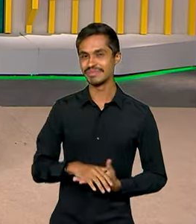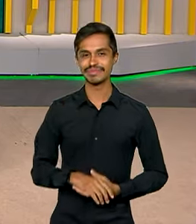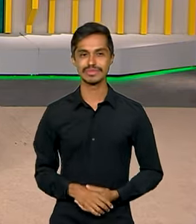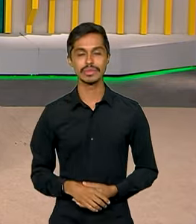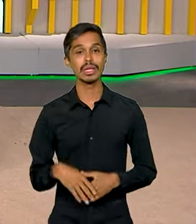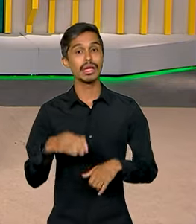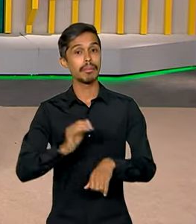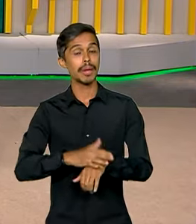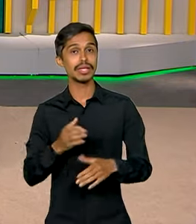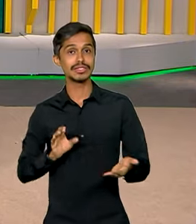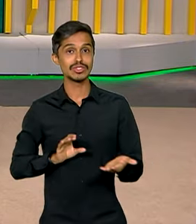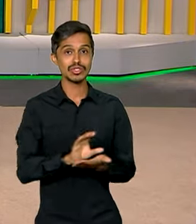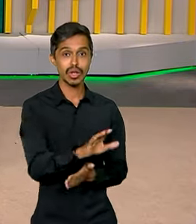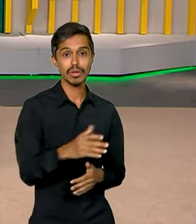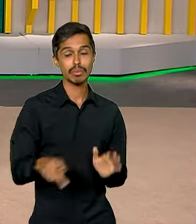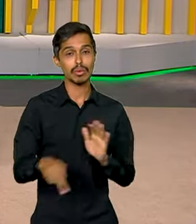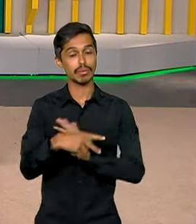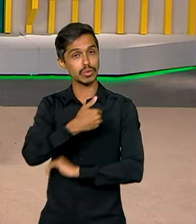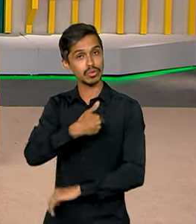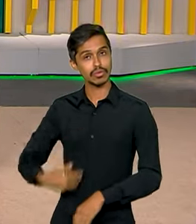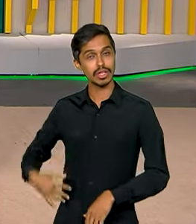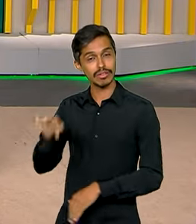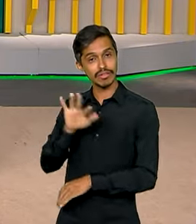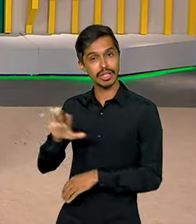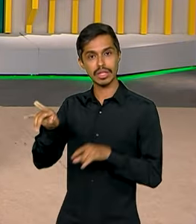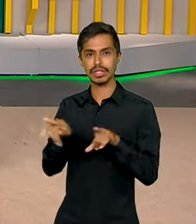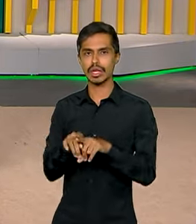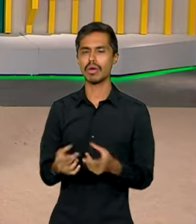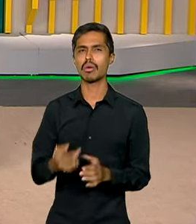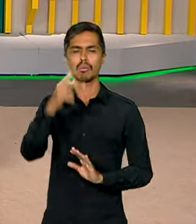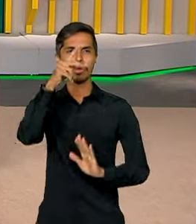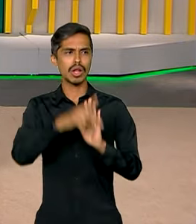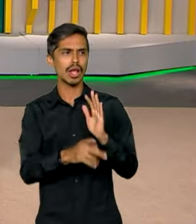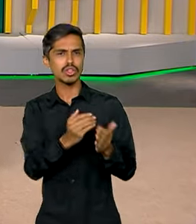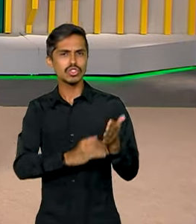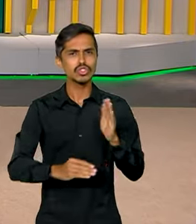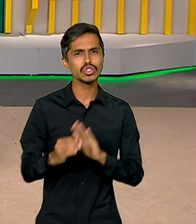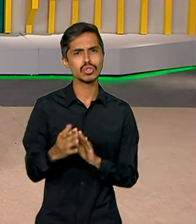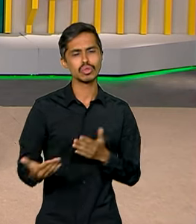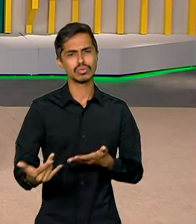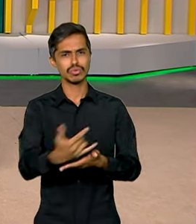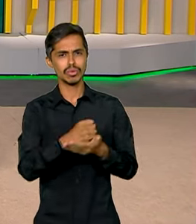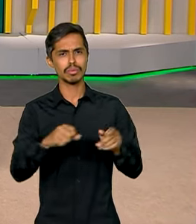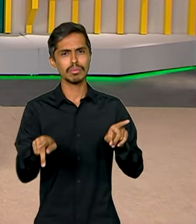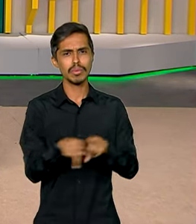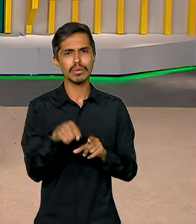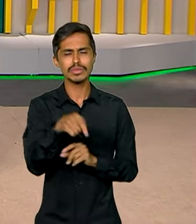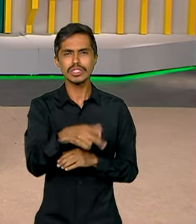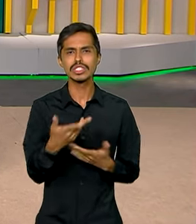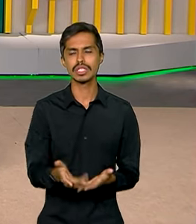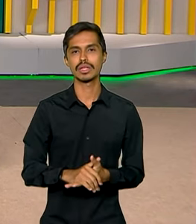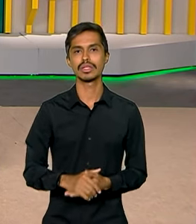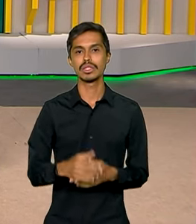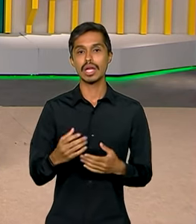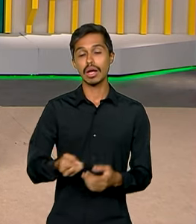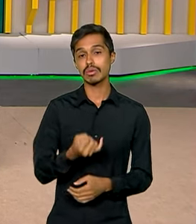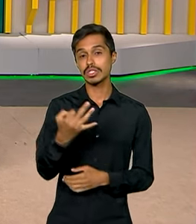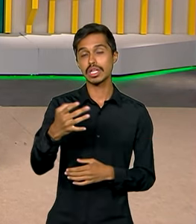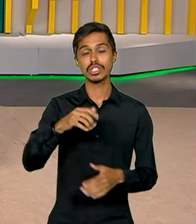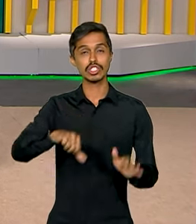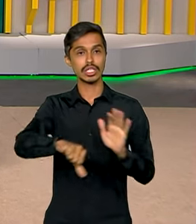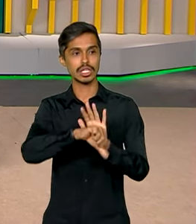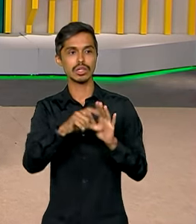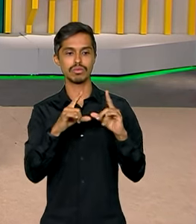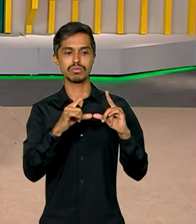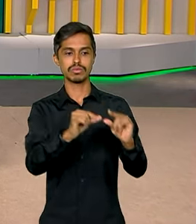Com mais investimentos do governo federal e um plano integrado de ações, os índices de criminalidade no país tiveram